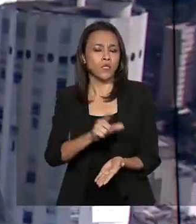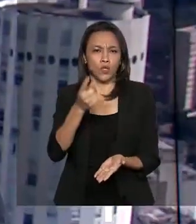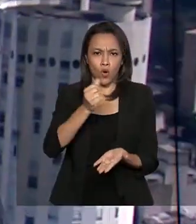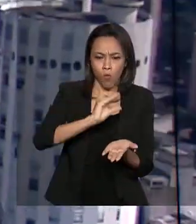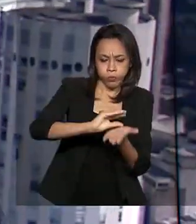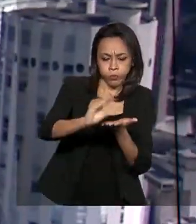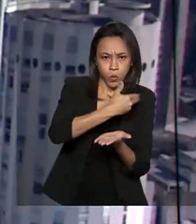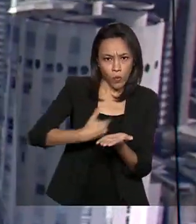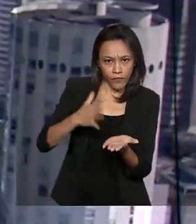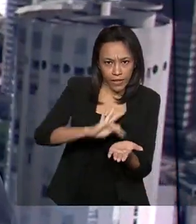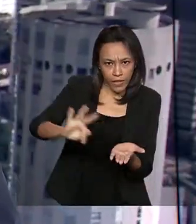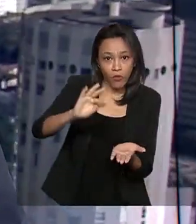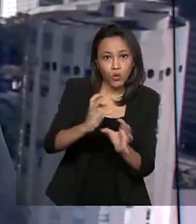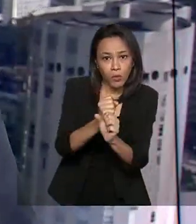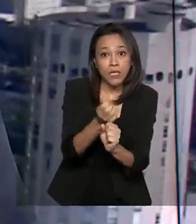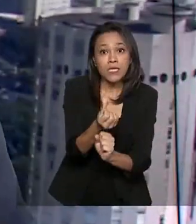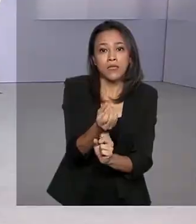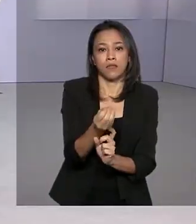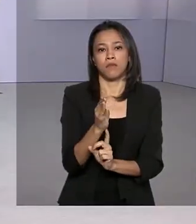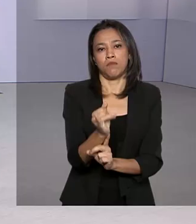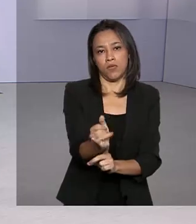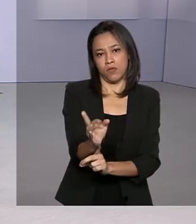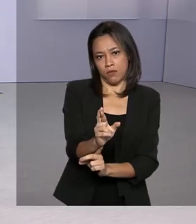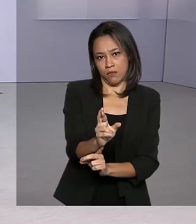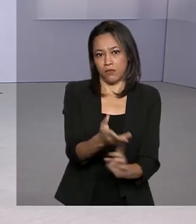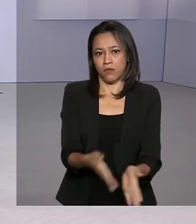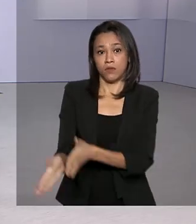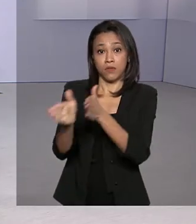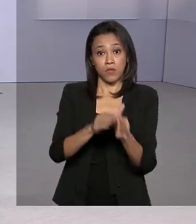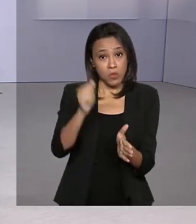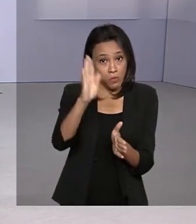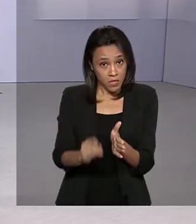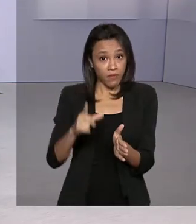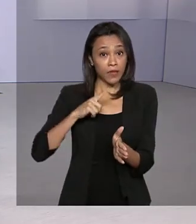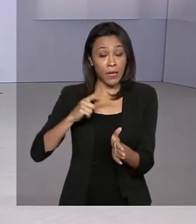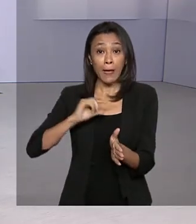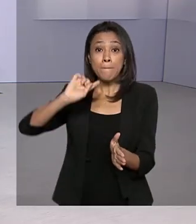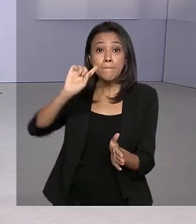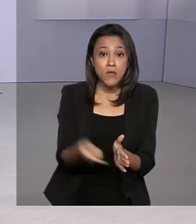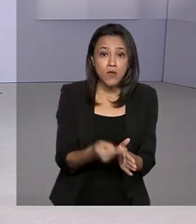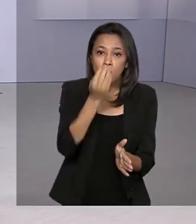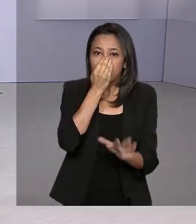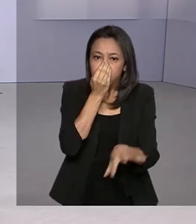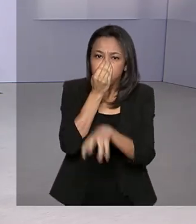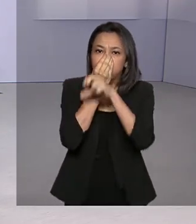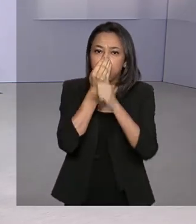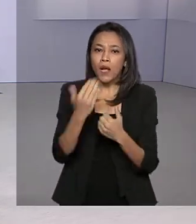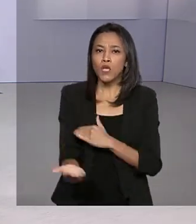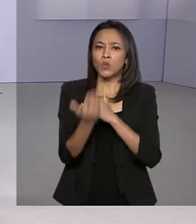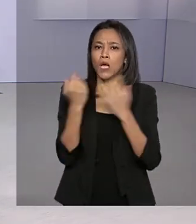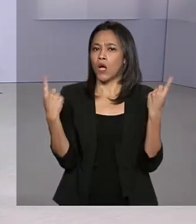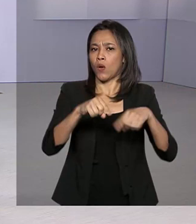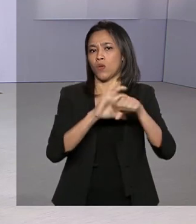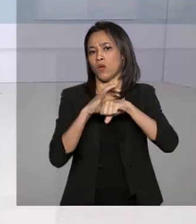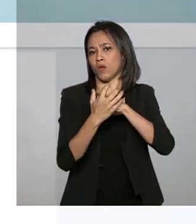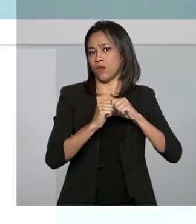chega a 60 bilhões de reais. E o Brasil vai contar com mil respiradores no enfrentamento ao coronavírus. Pelas